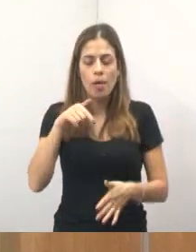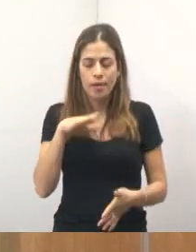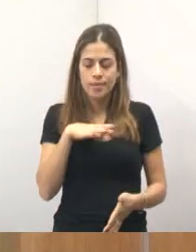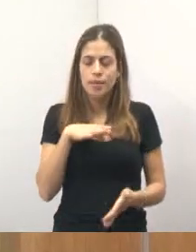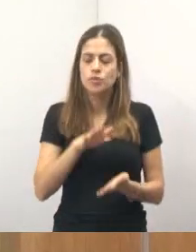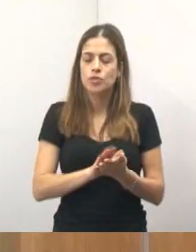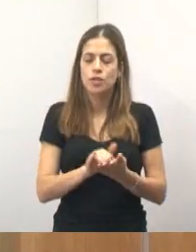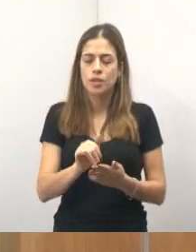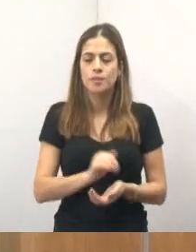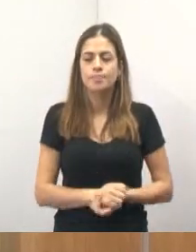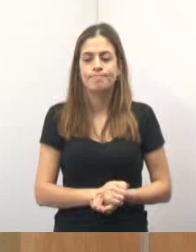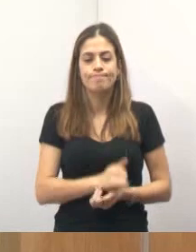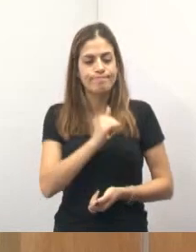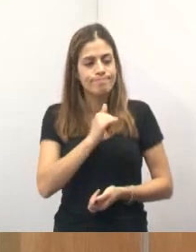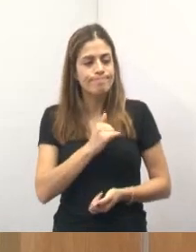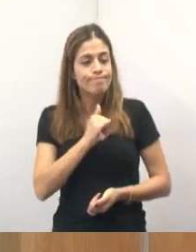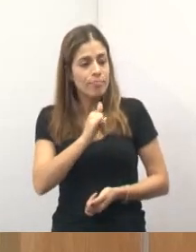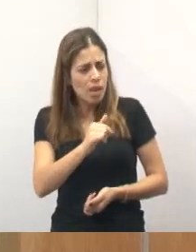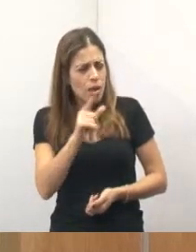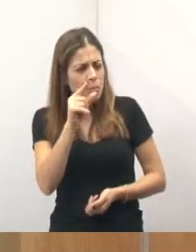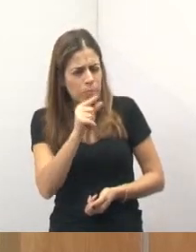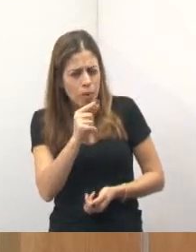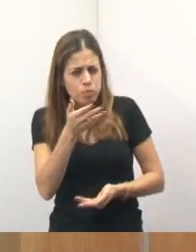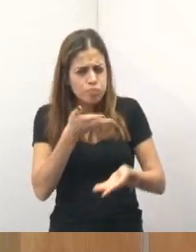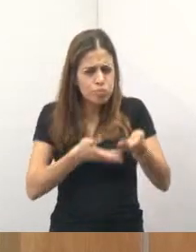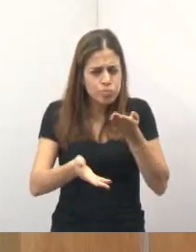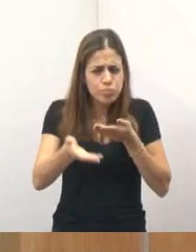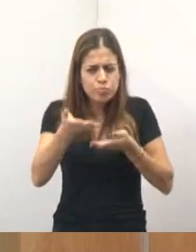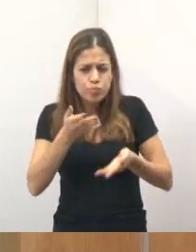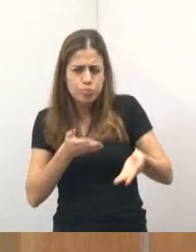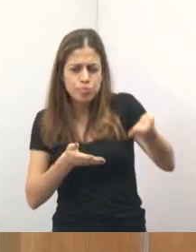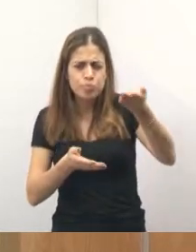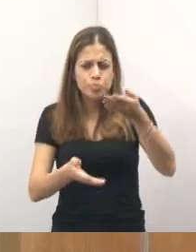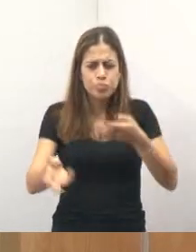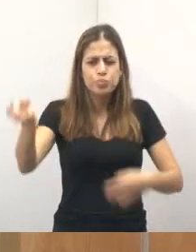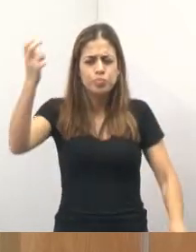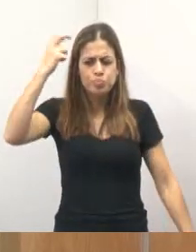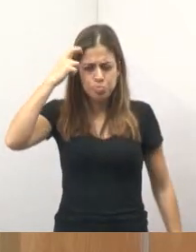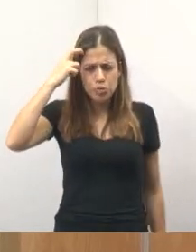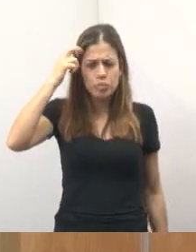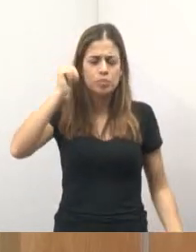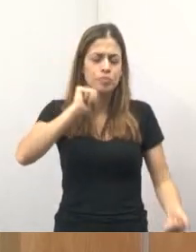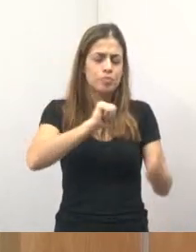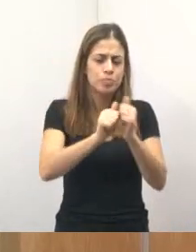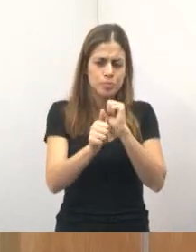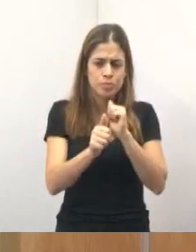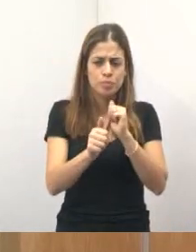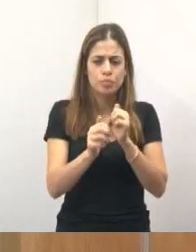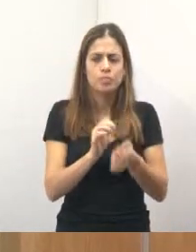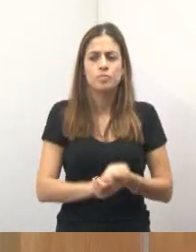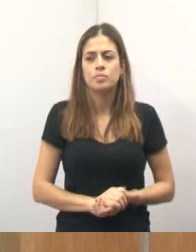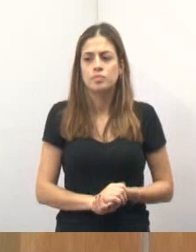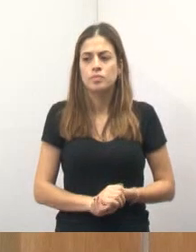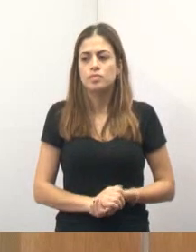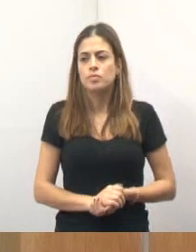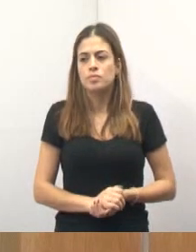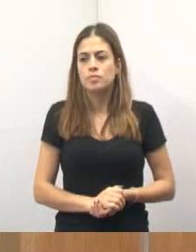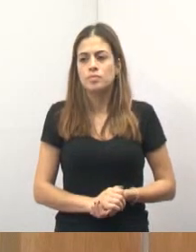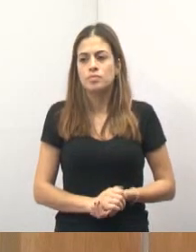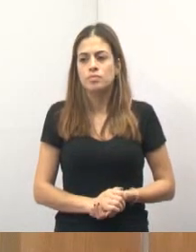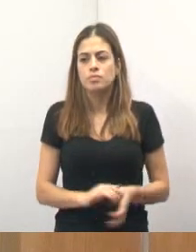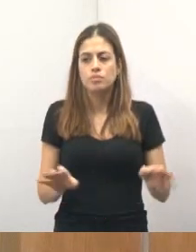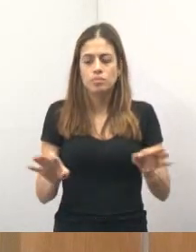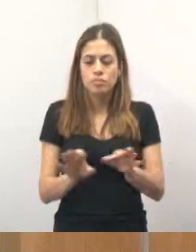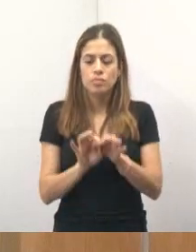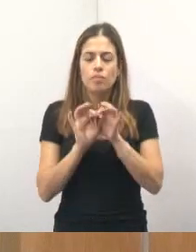falar um pouco sobre essa cultura do movimento, sobre essa cultura da atividade física que envolve também o